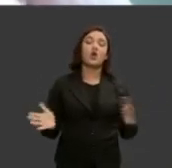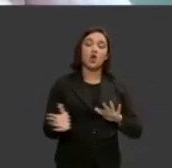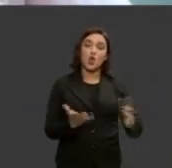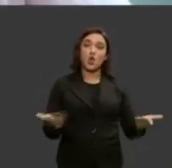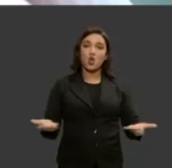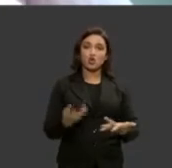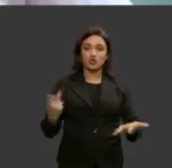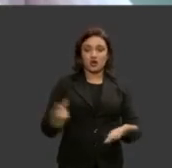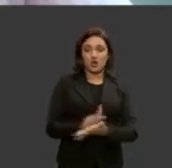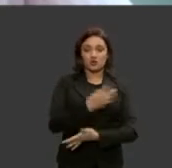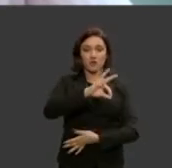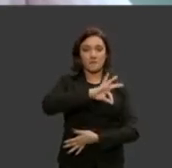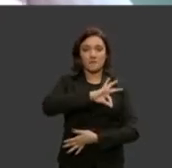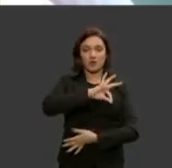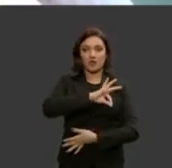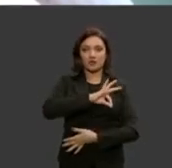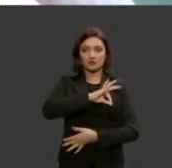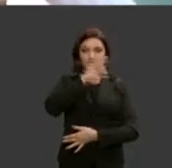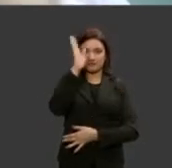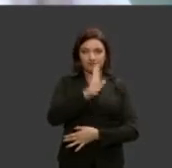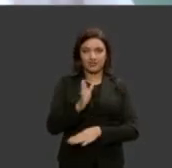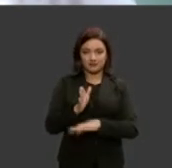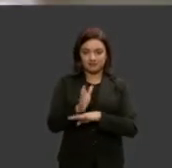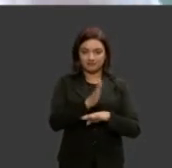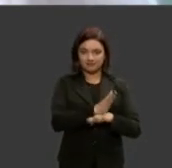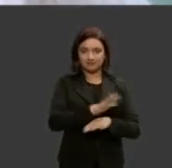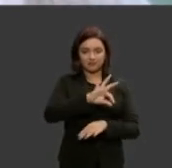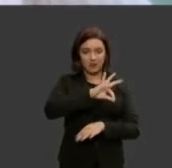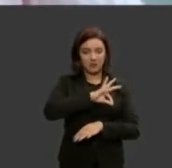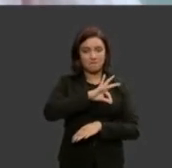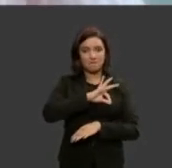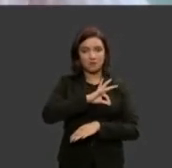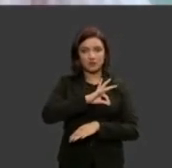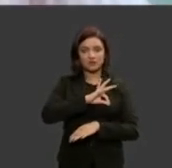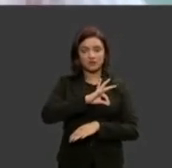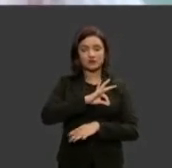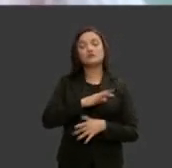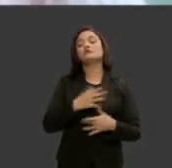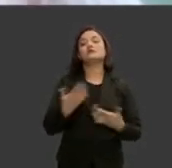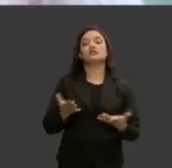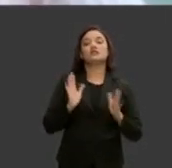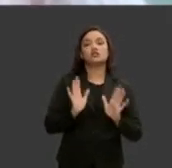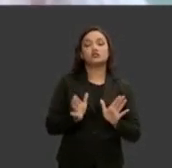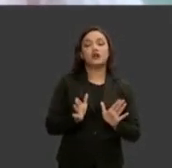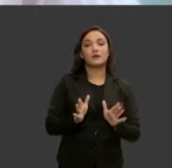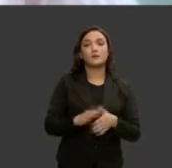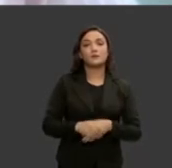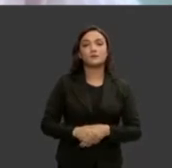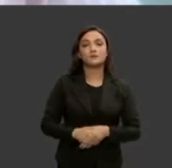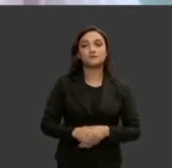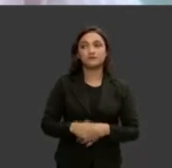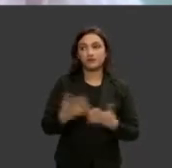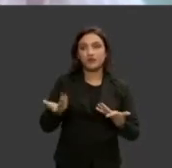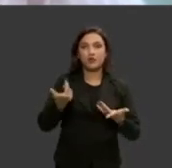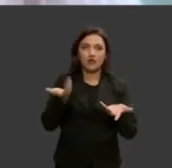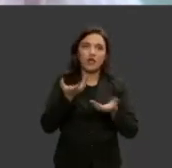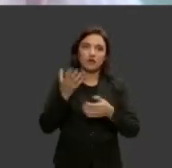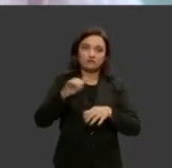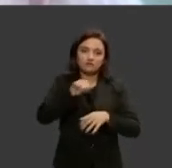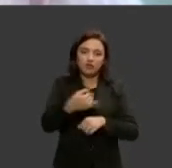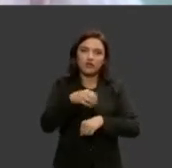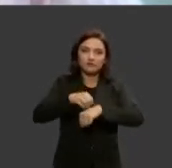policial no Brasil e eu queria aqui encerrar minha fala falando isso para as senhoras e para o senhor ministro e para todos que estão nos